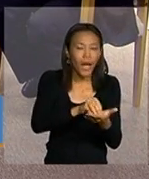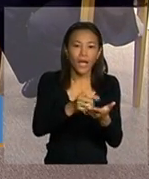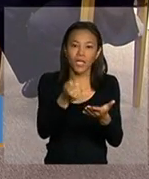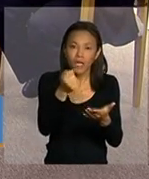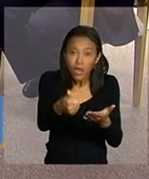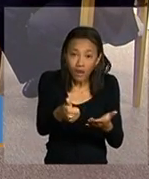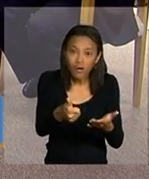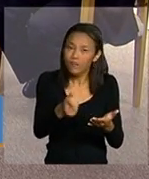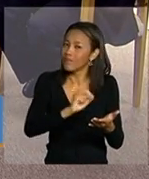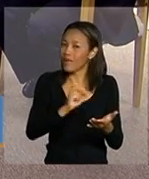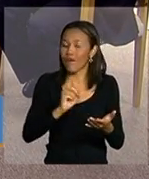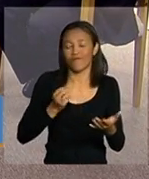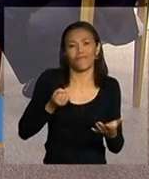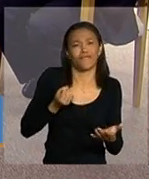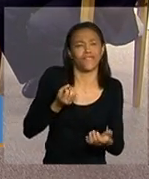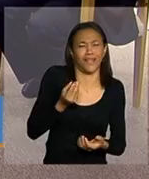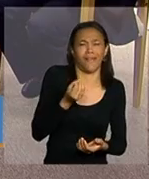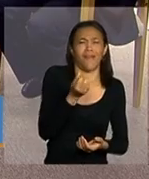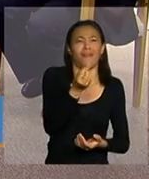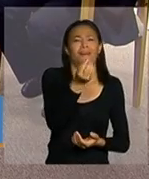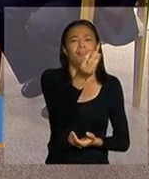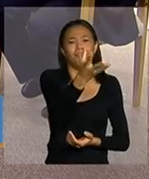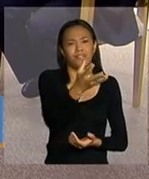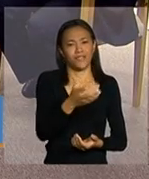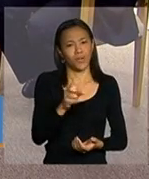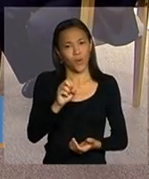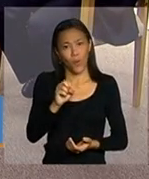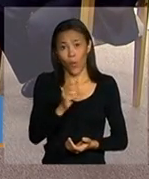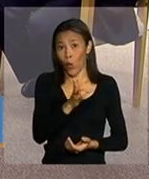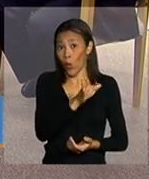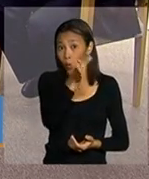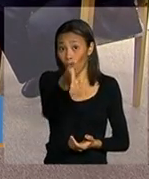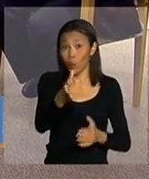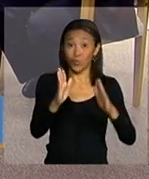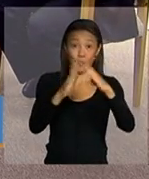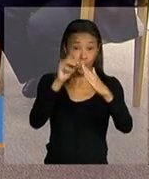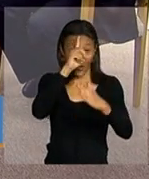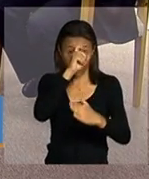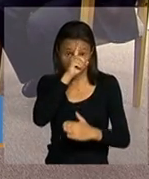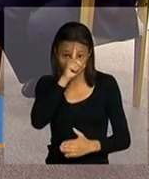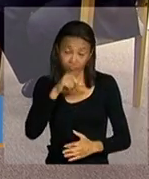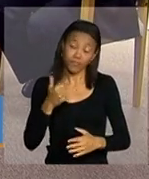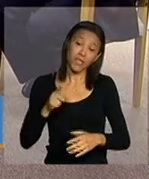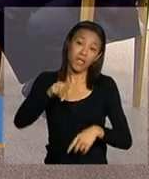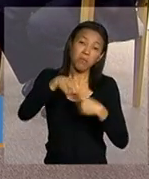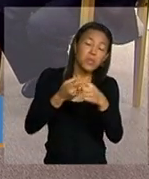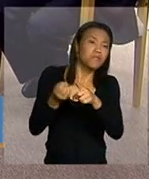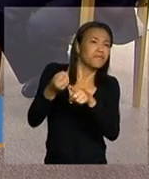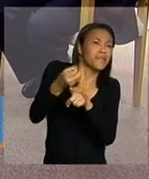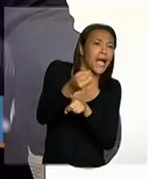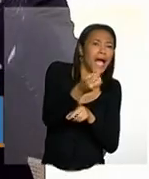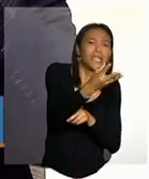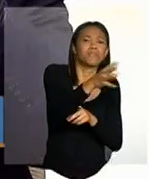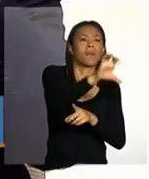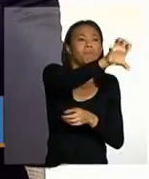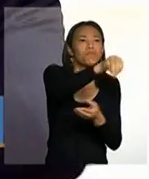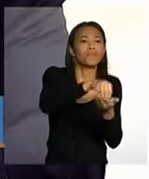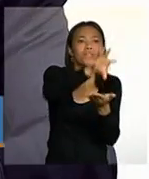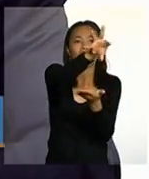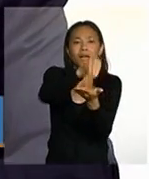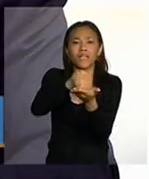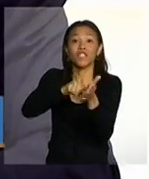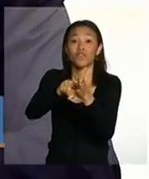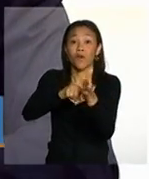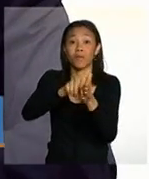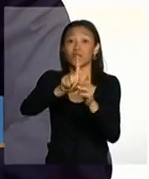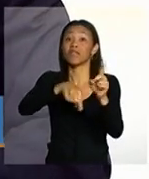viaja ou num posto de saúde ele viaja até viaja para coletar depois viaja